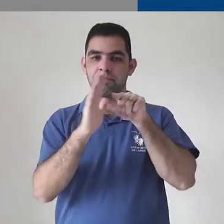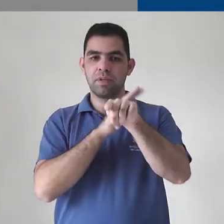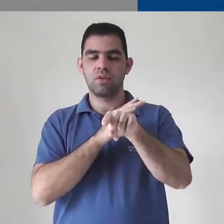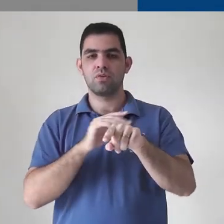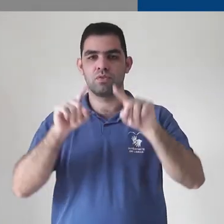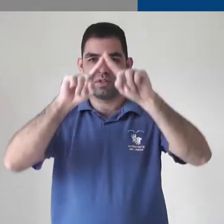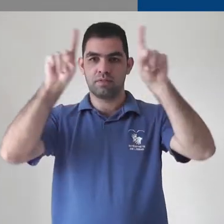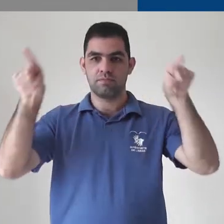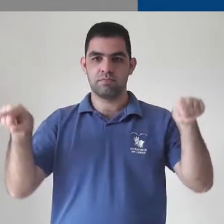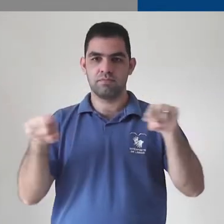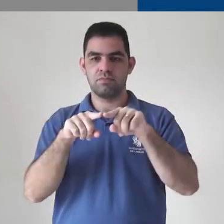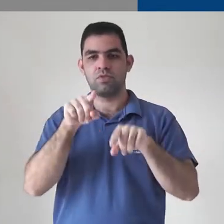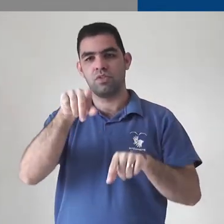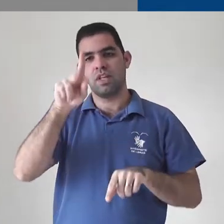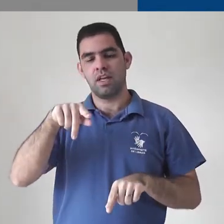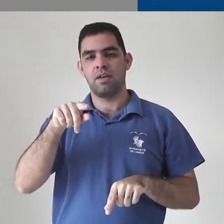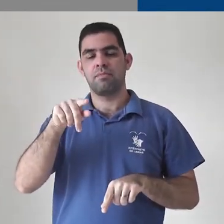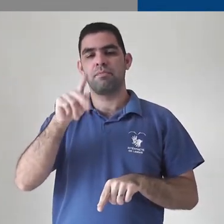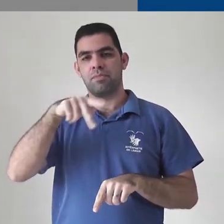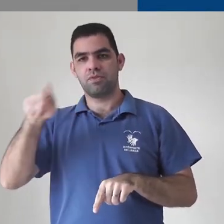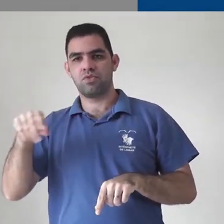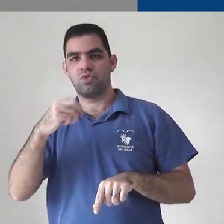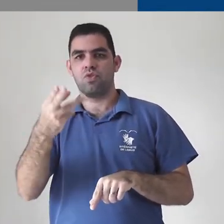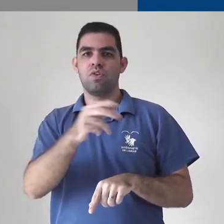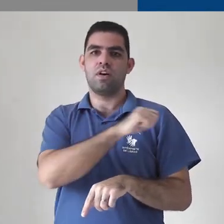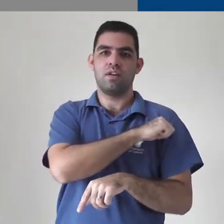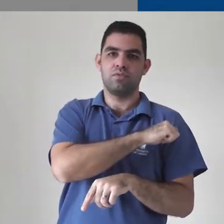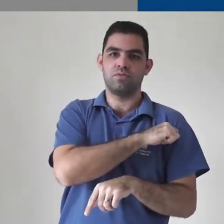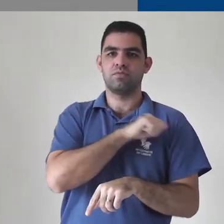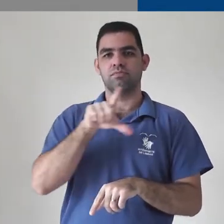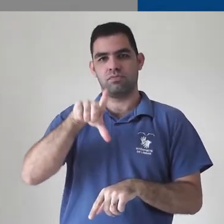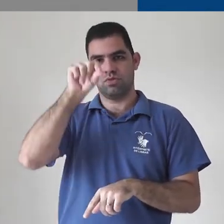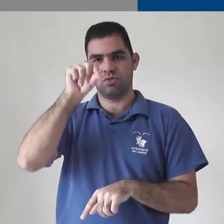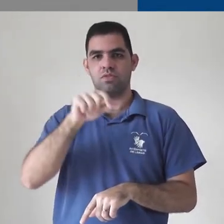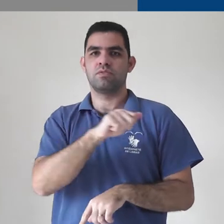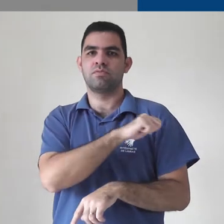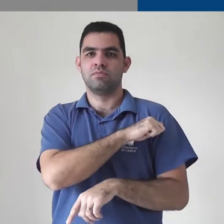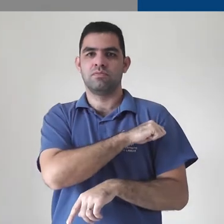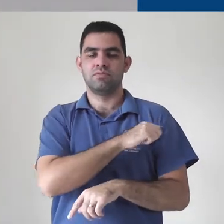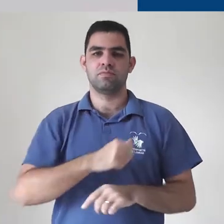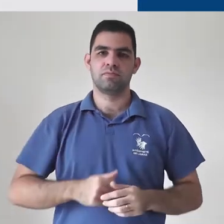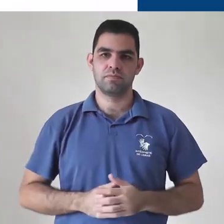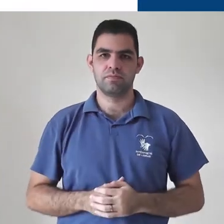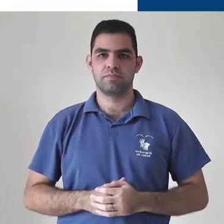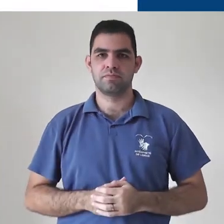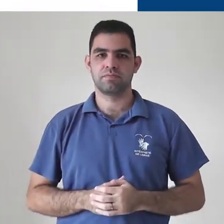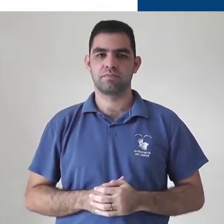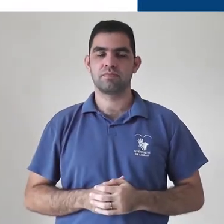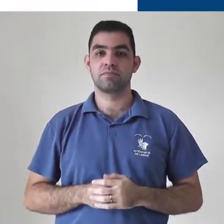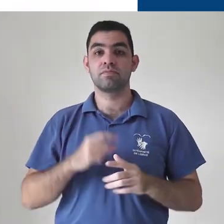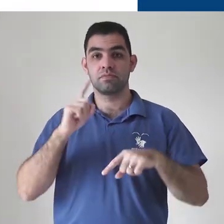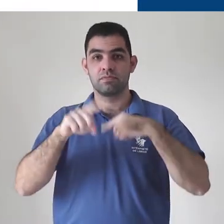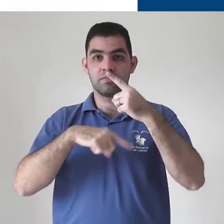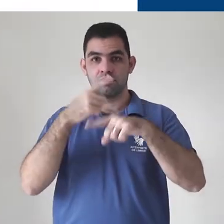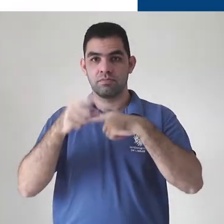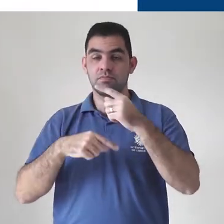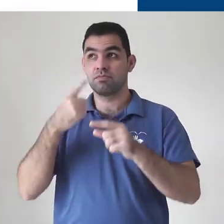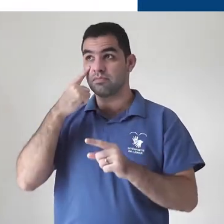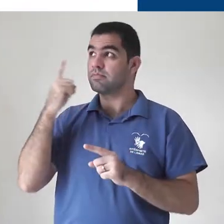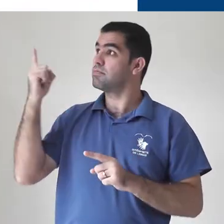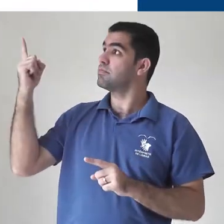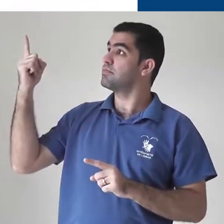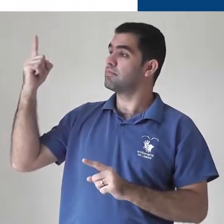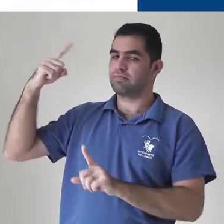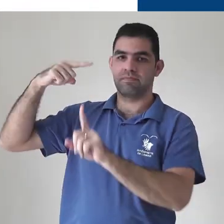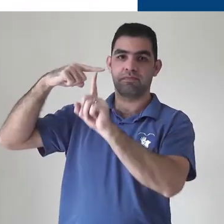com uma janela pop-up se você é aluno ou professor. Selecionaremos a opção de aluno. O próximo passo é clicar no sinal de